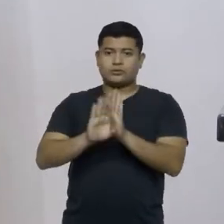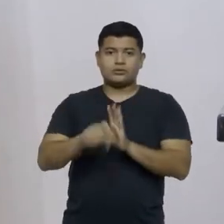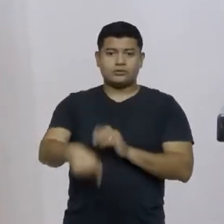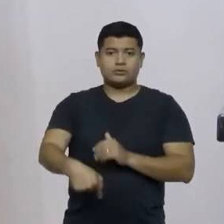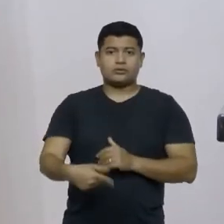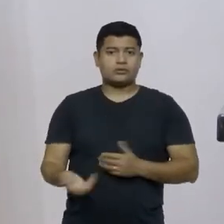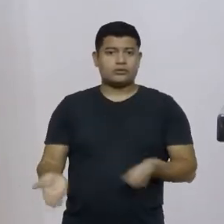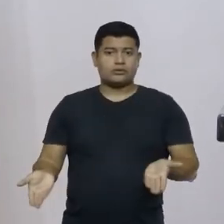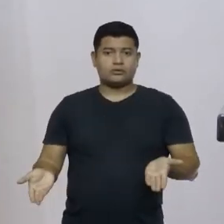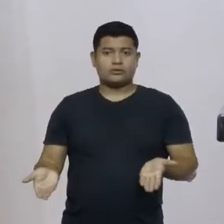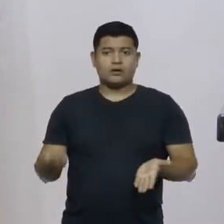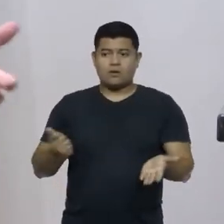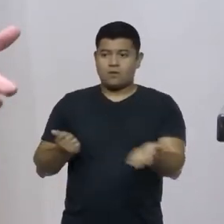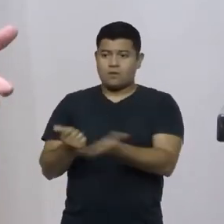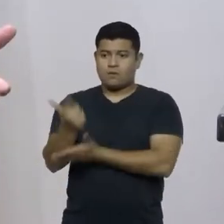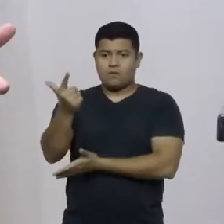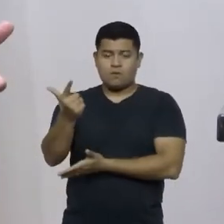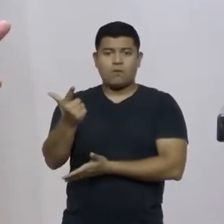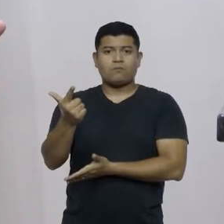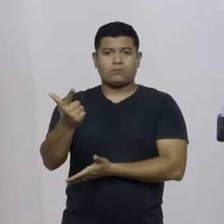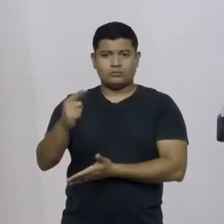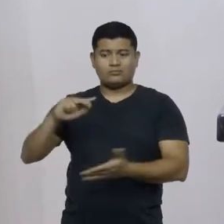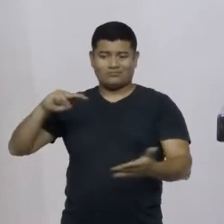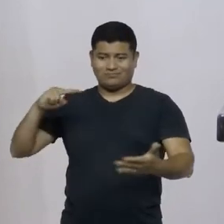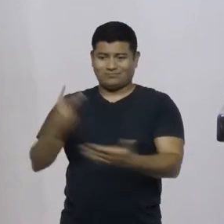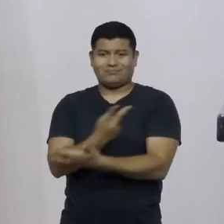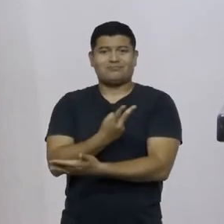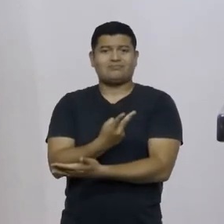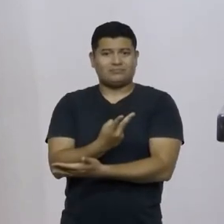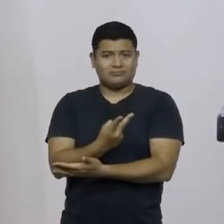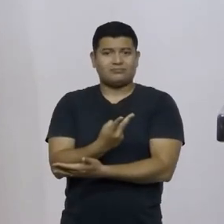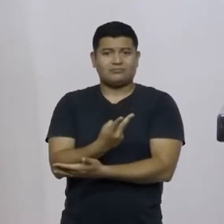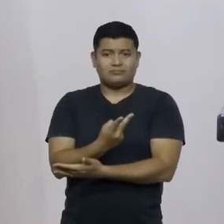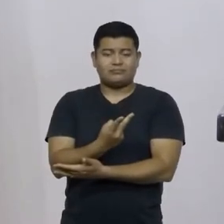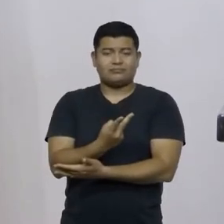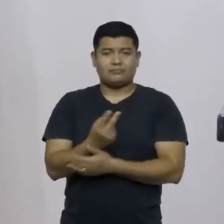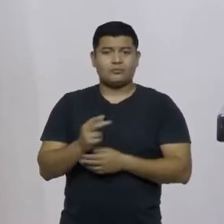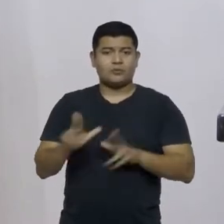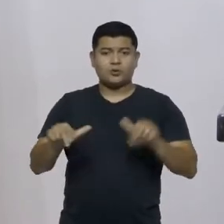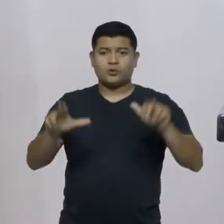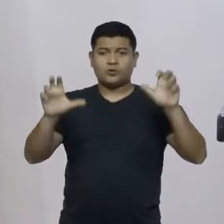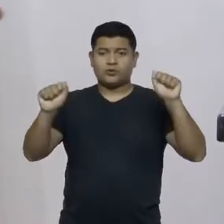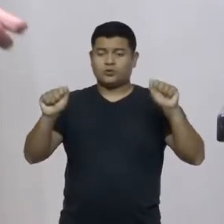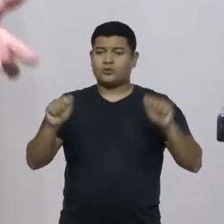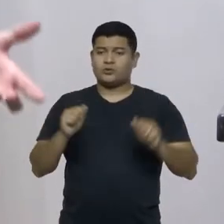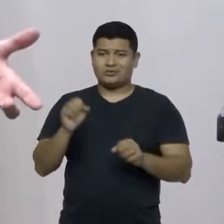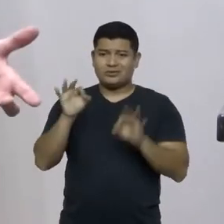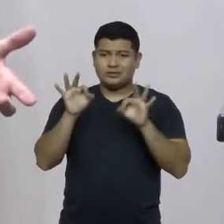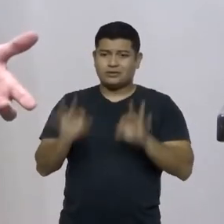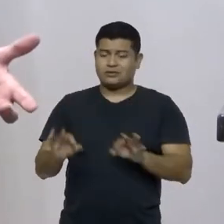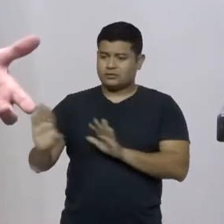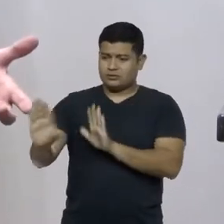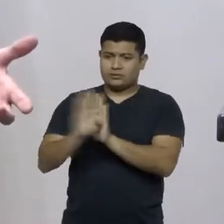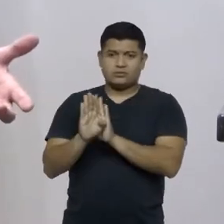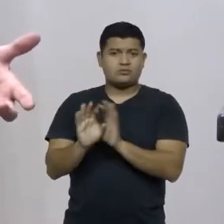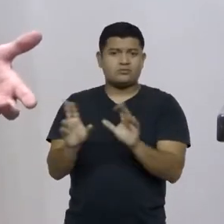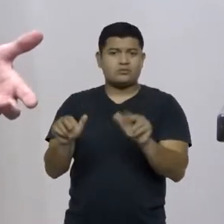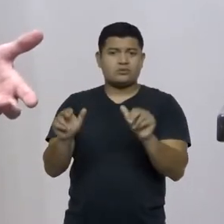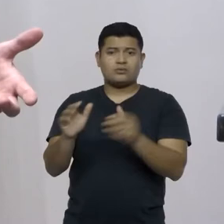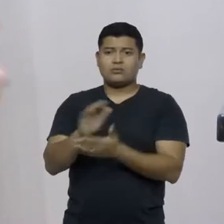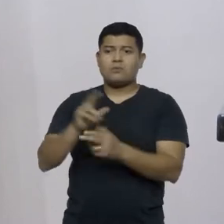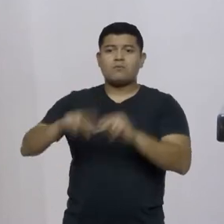uma compra fraudulenta, que nunca se efetivou com a entrega dos respiradores